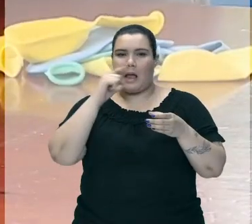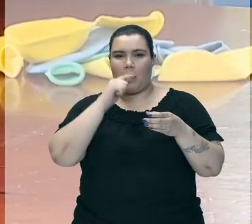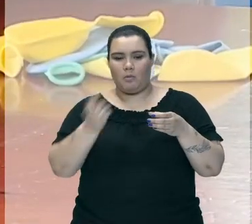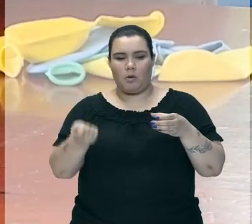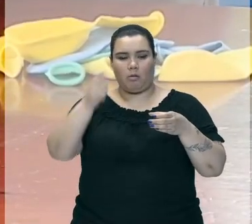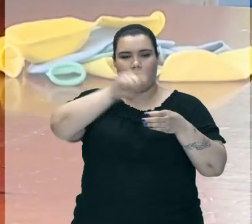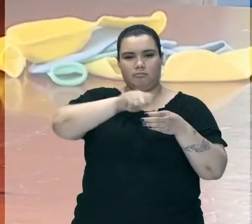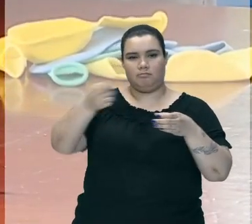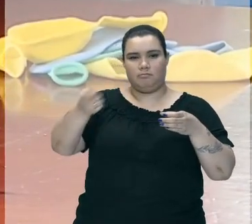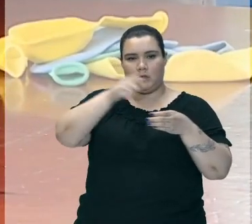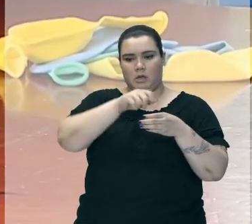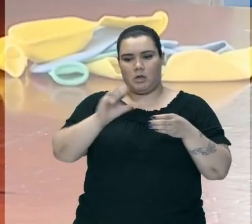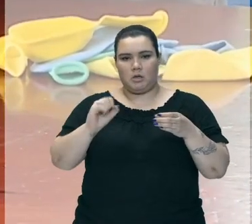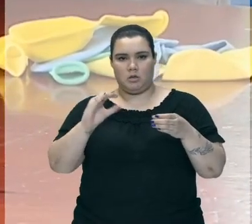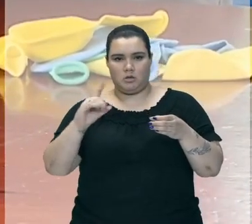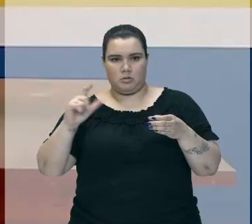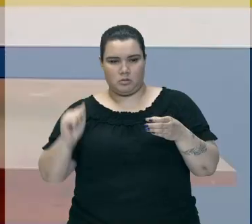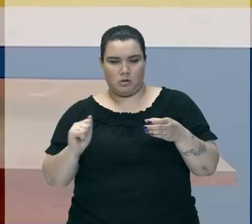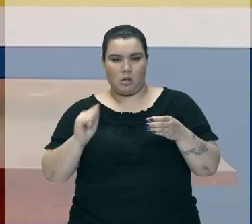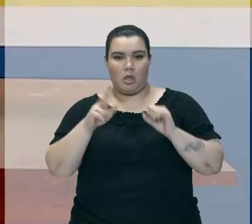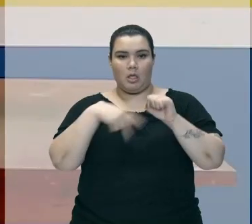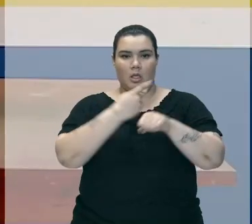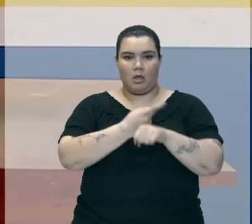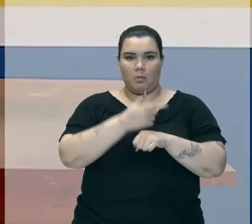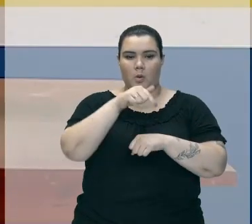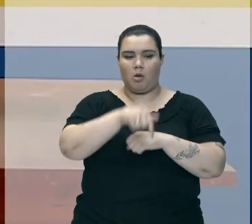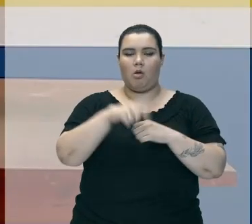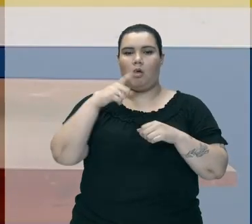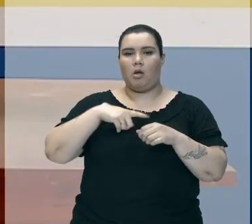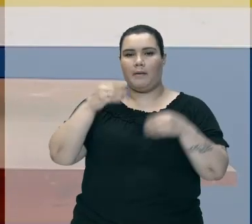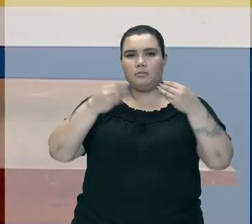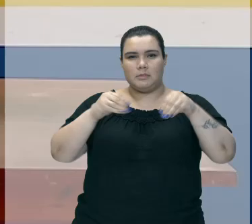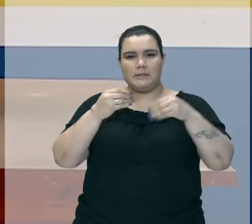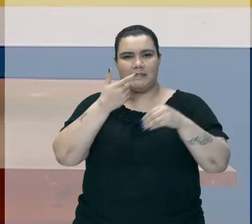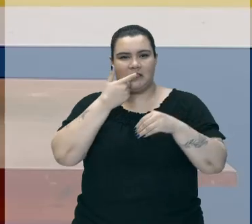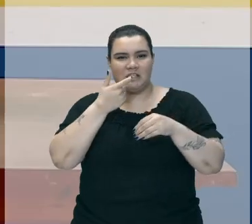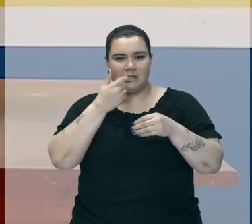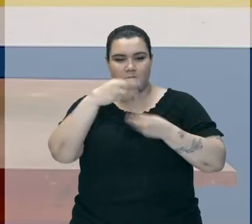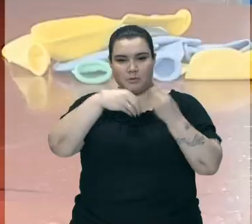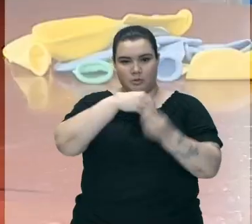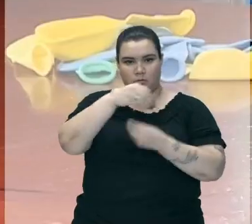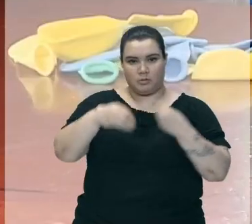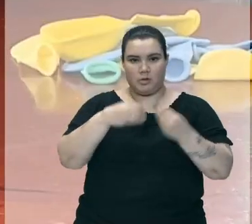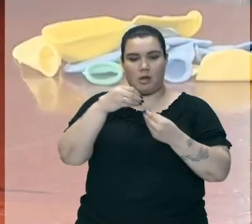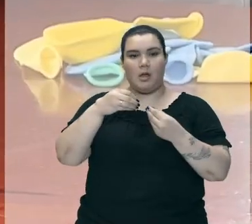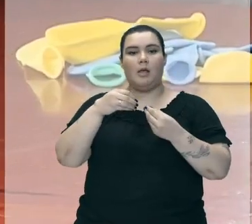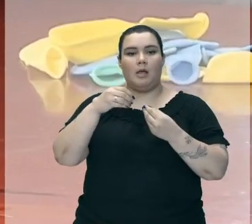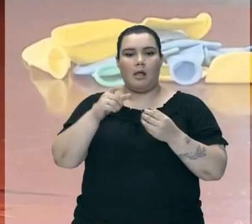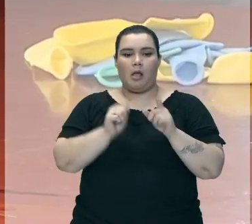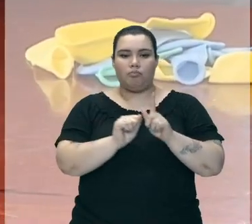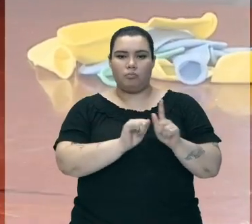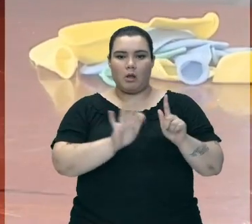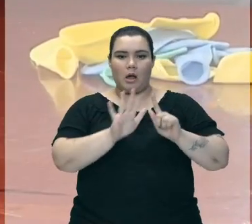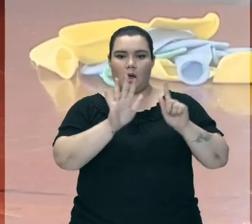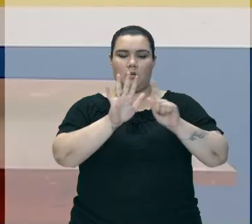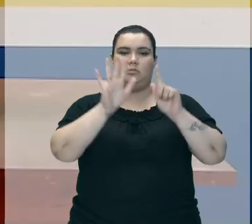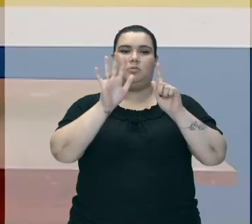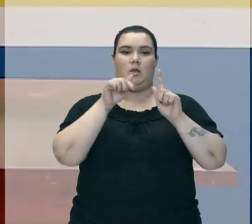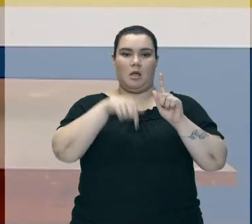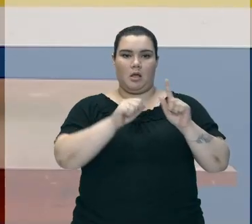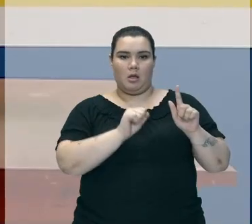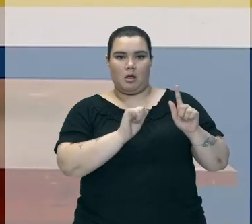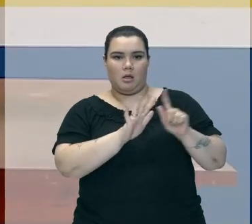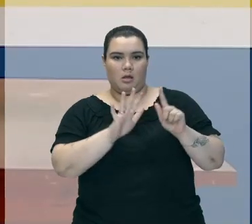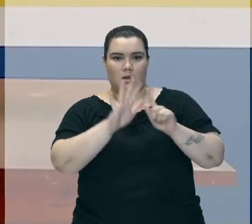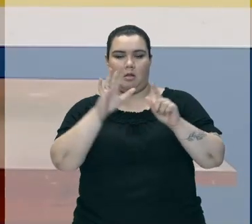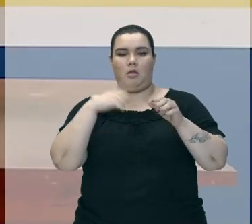E Logo Em Seguida O Alumínio Que Vai Fazer Uma Reação Química Essa Reação Química Vai Liberar Um Gás E Esse Gás Vai